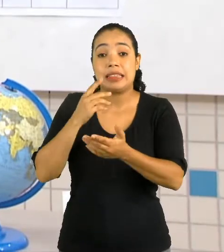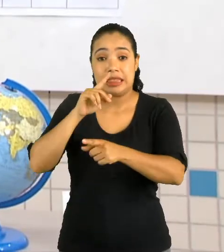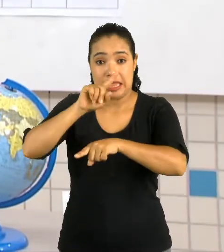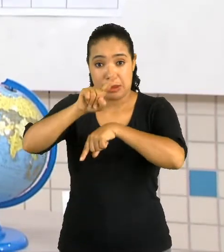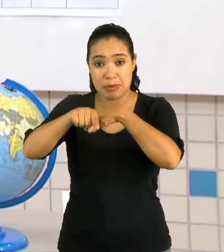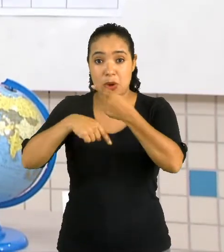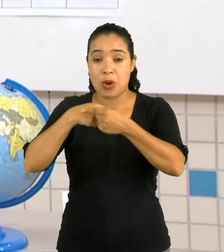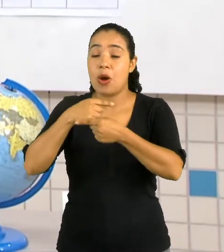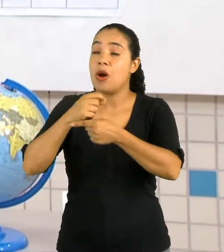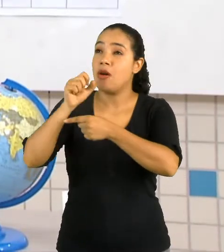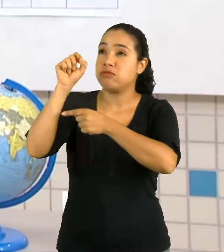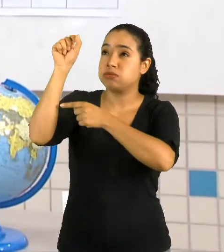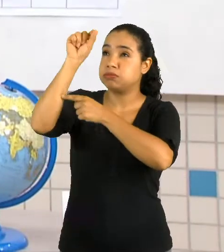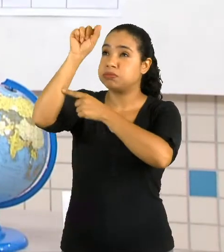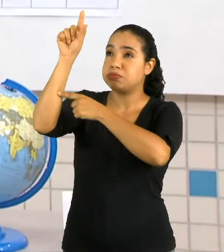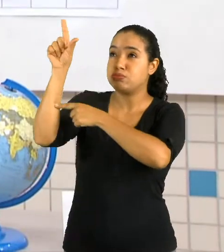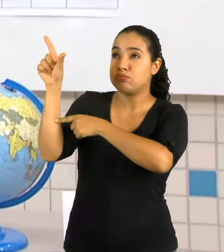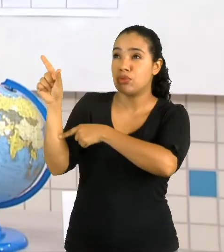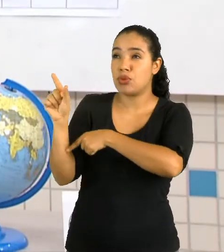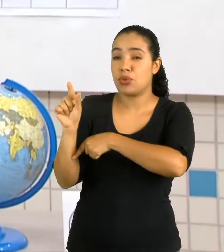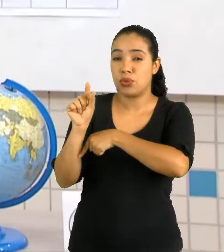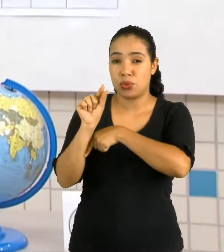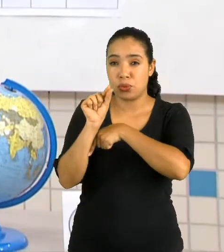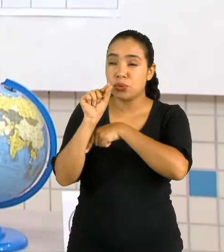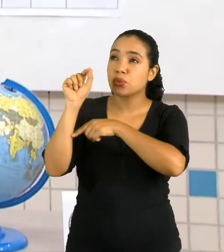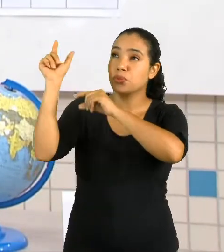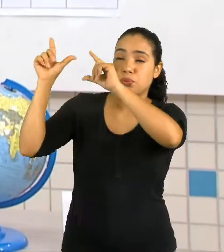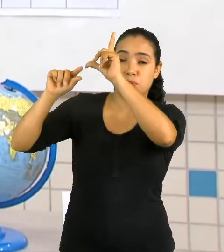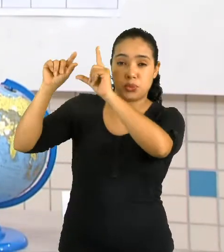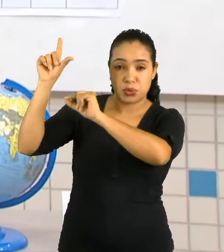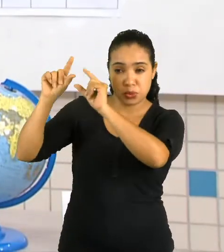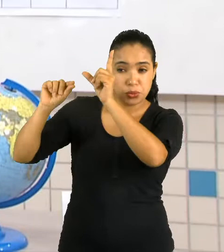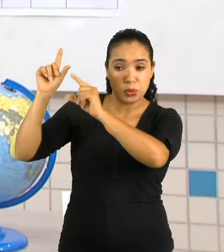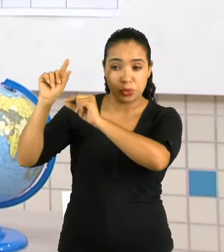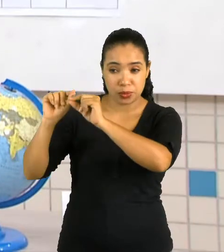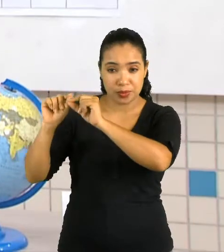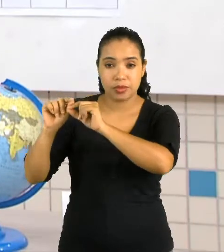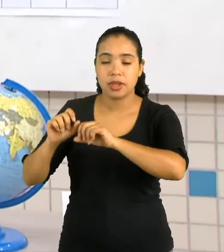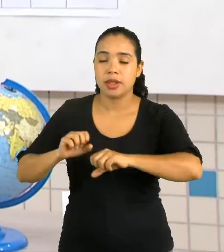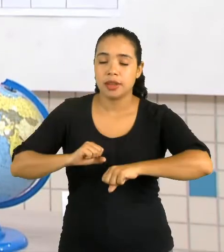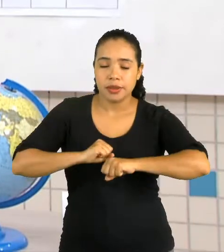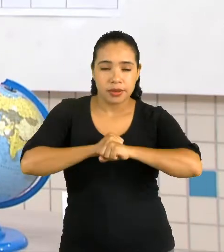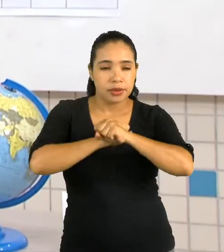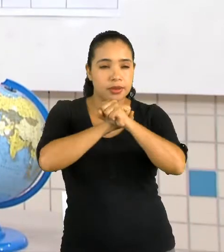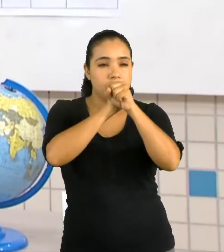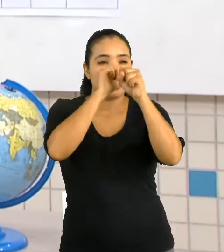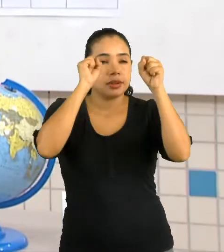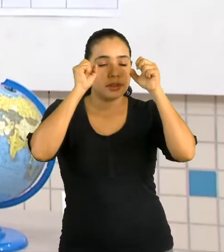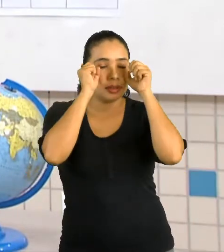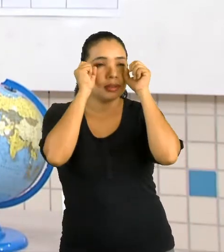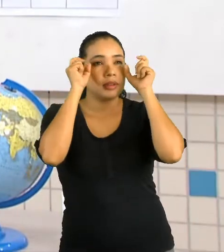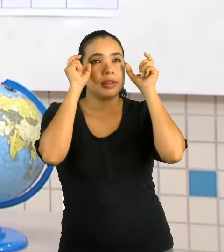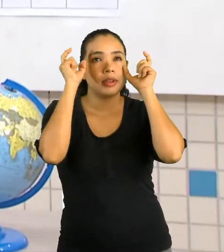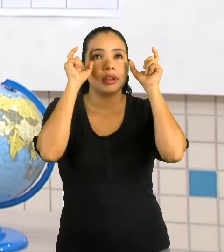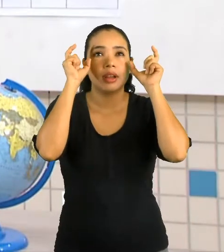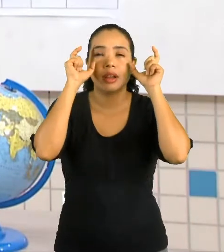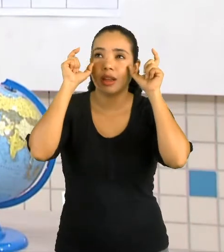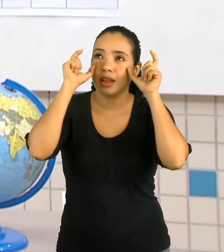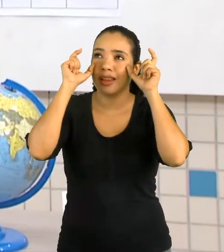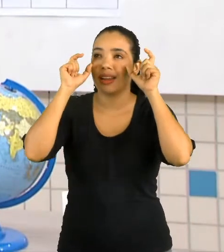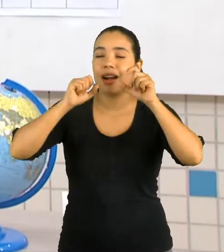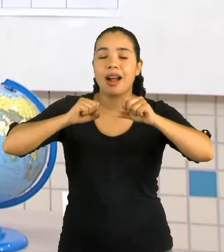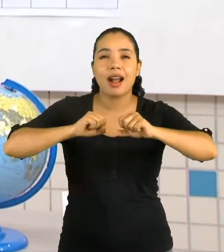lua e as estrelas. Quando acordamos, o céu está claro.